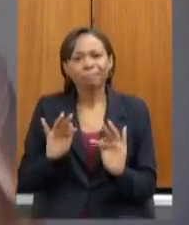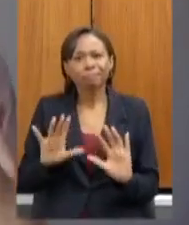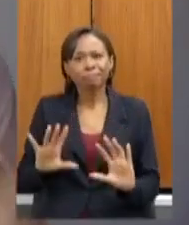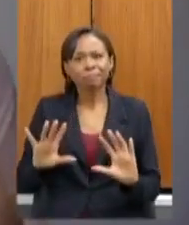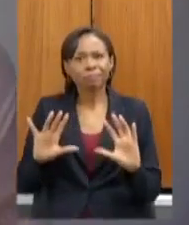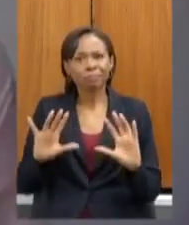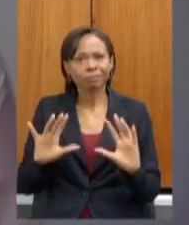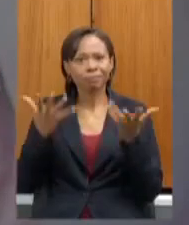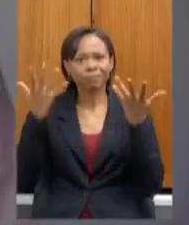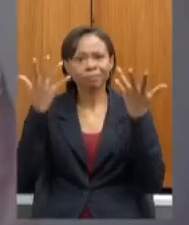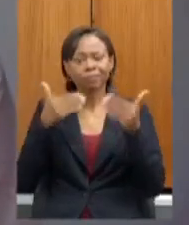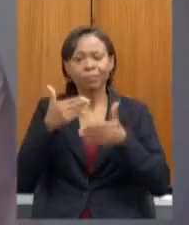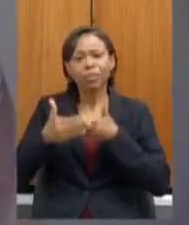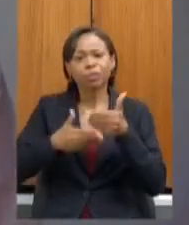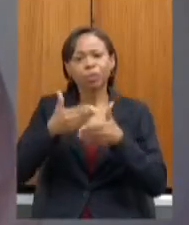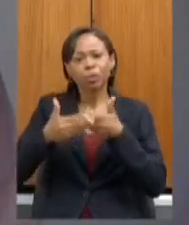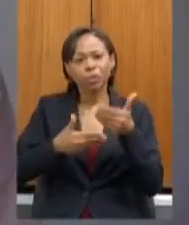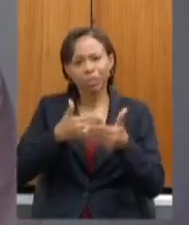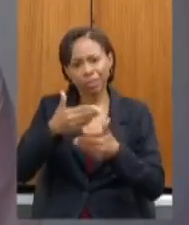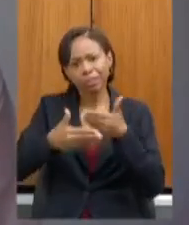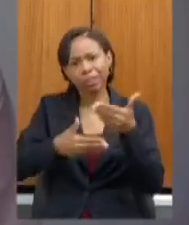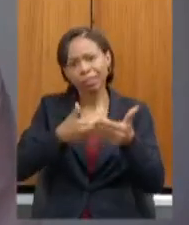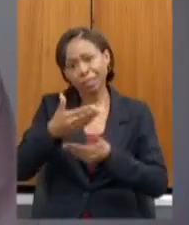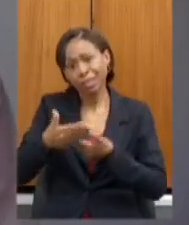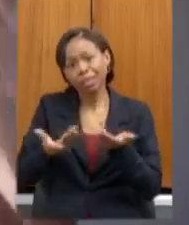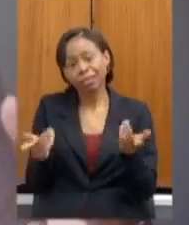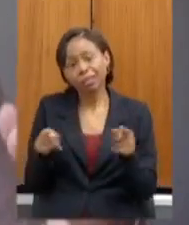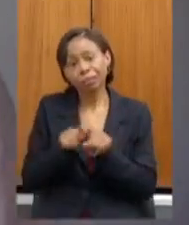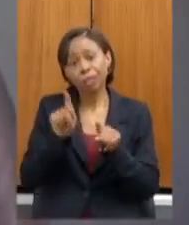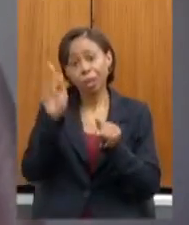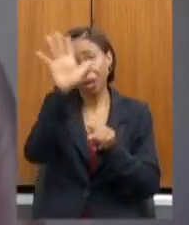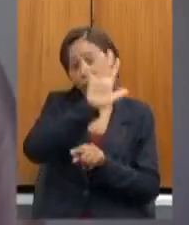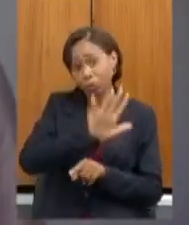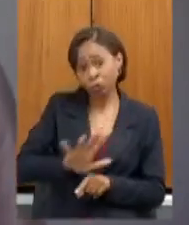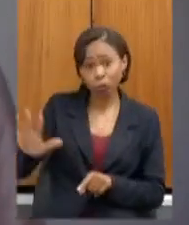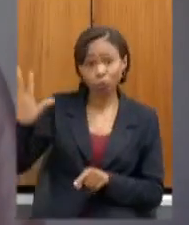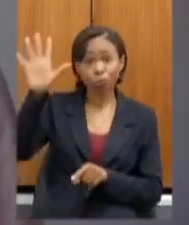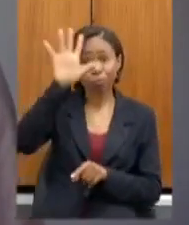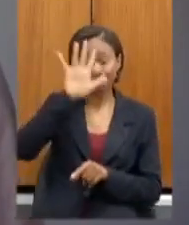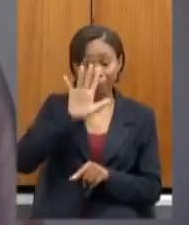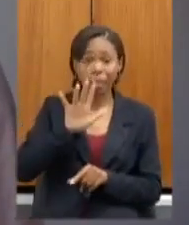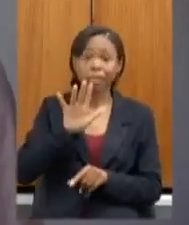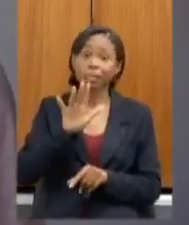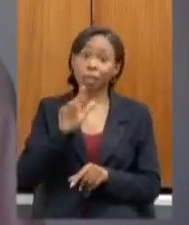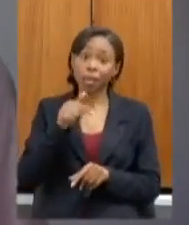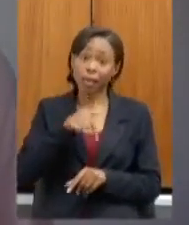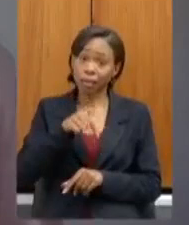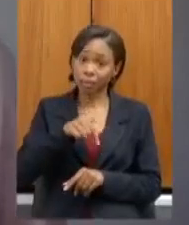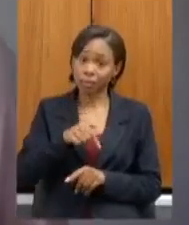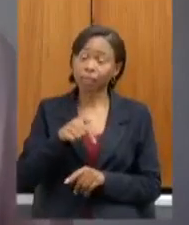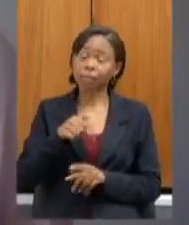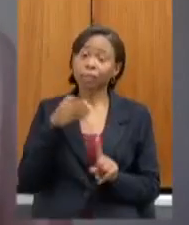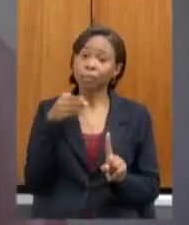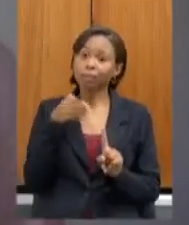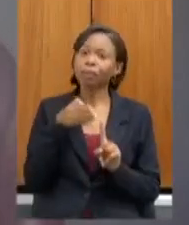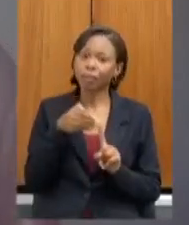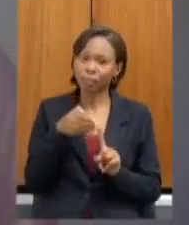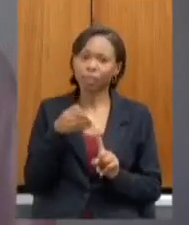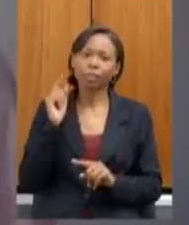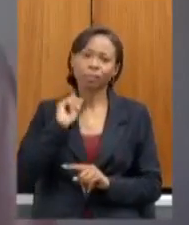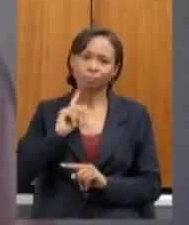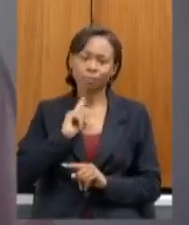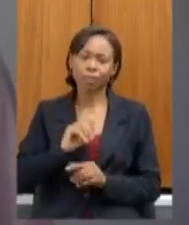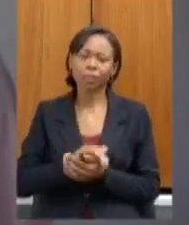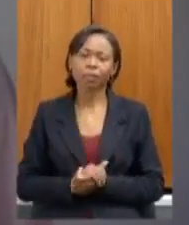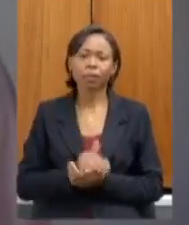um processo que eu posso lhe dizer também que nacionalmente é bastante de bastante destaque em relação a essa tensão